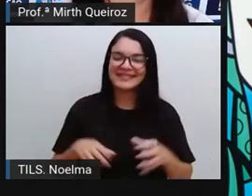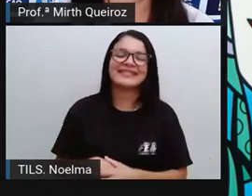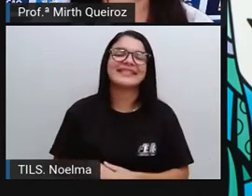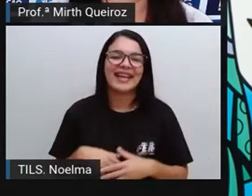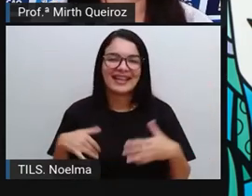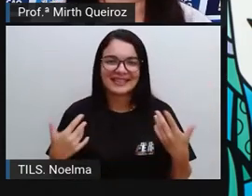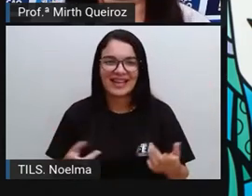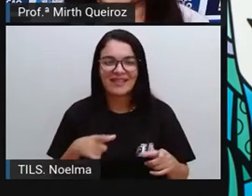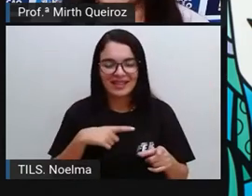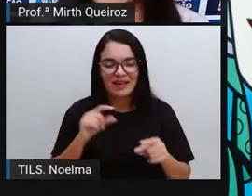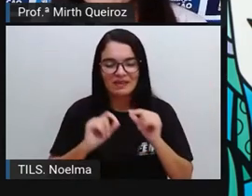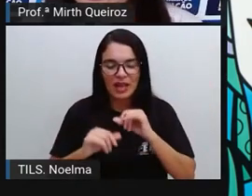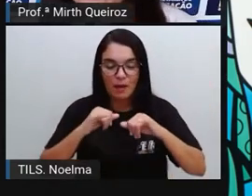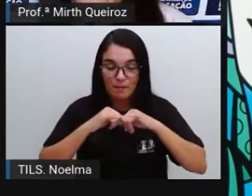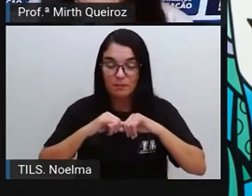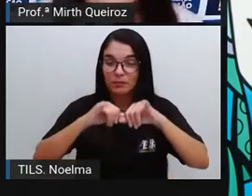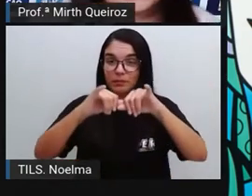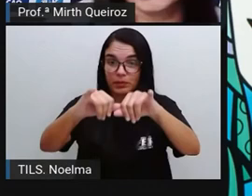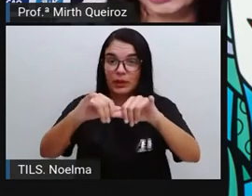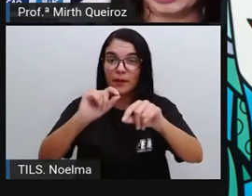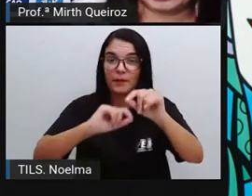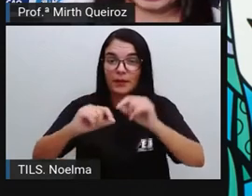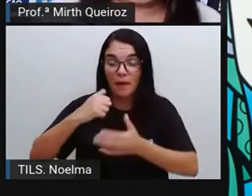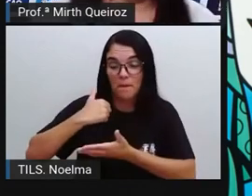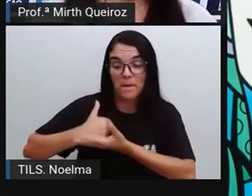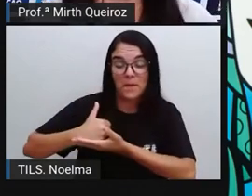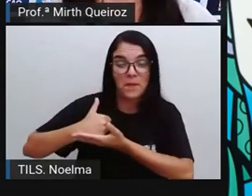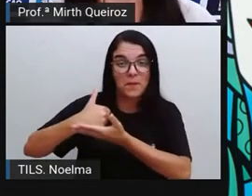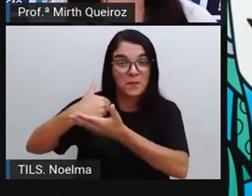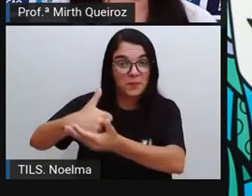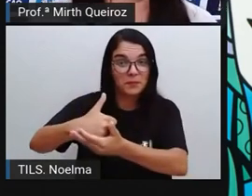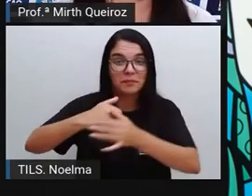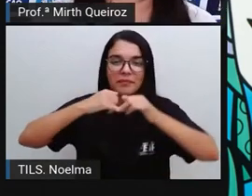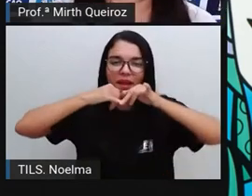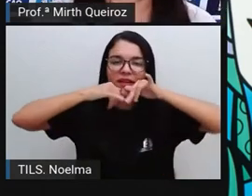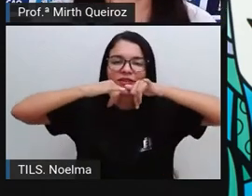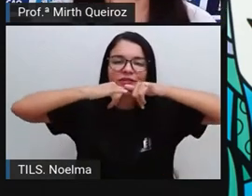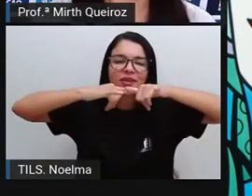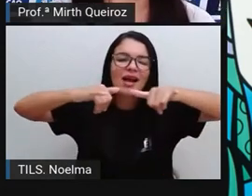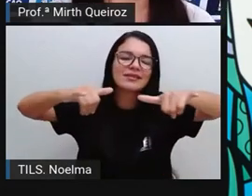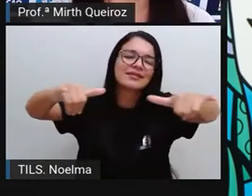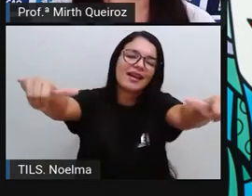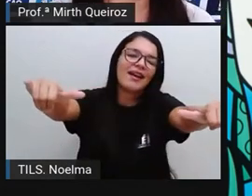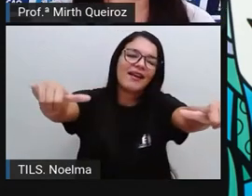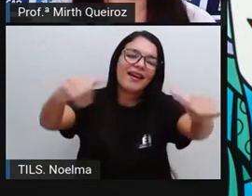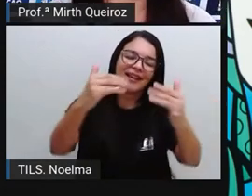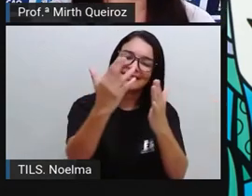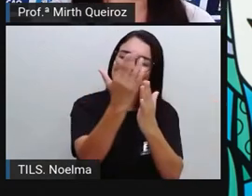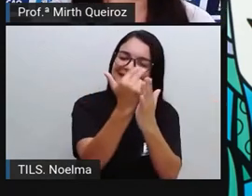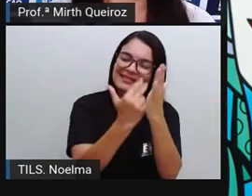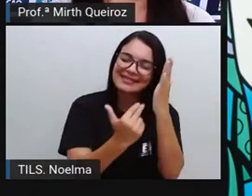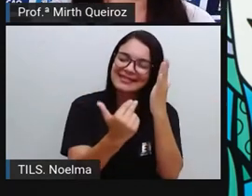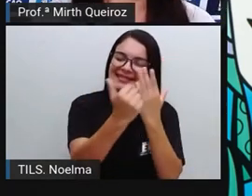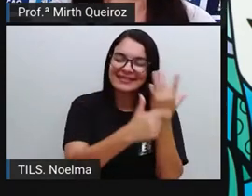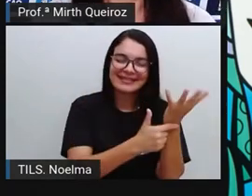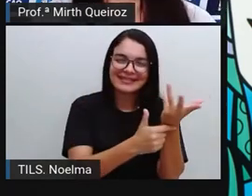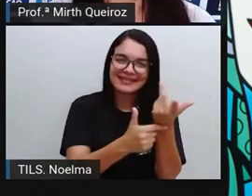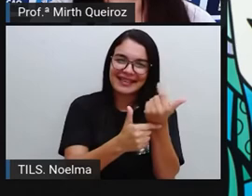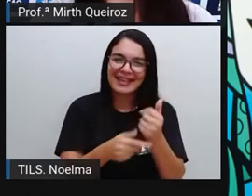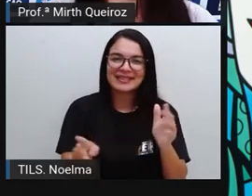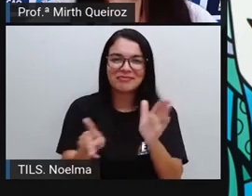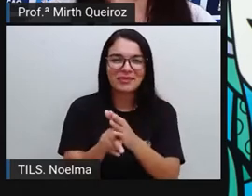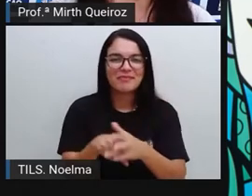Através aí da embalagem, o suporte, né? Da arte dele, essa própria embalagem, a embalagem do produto,